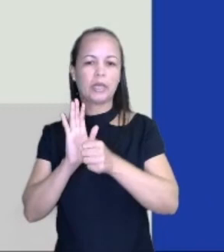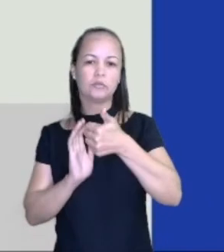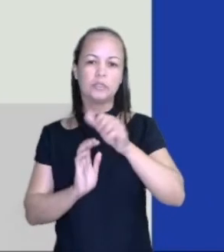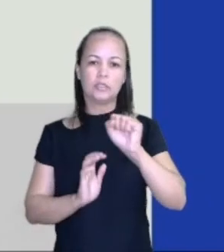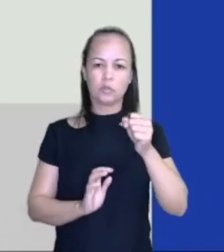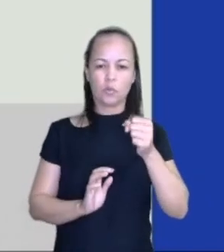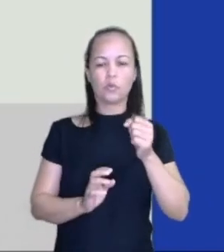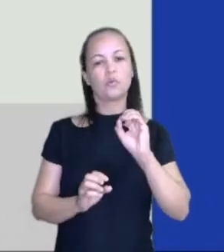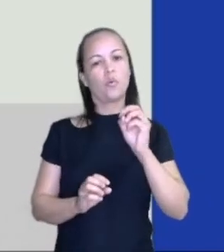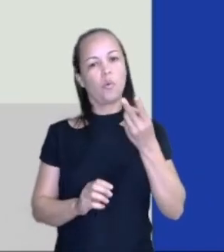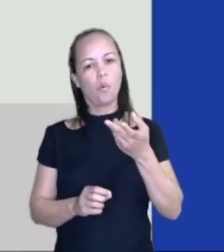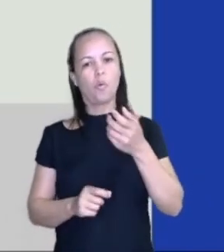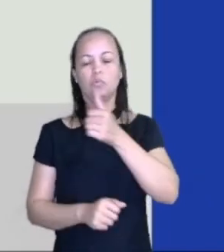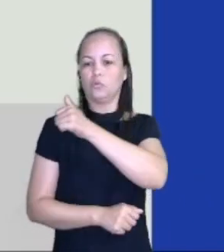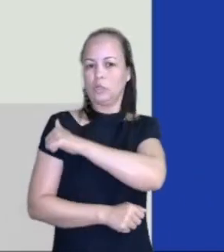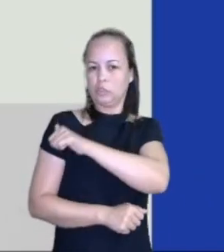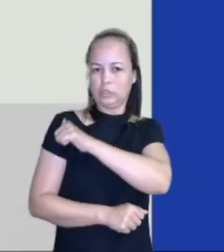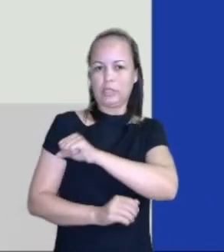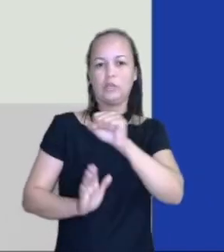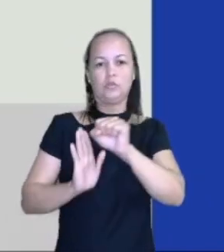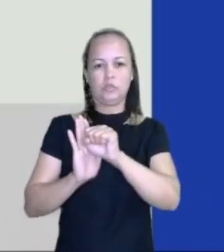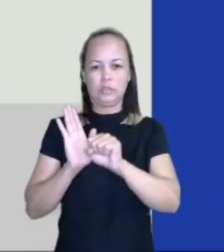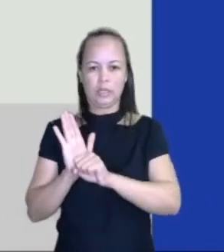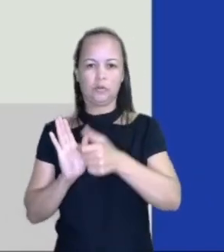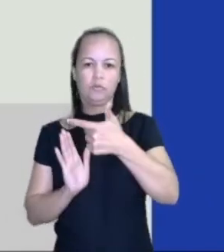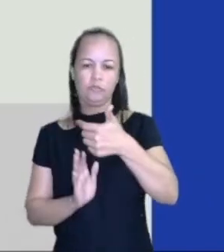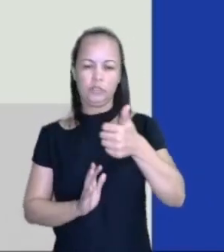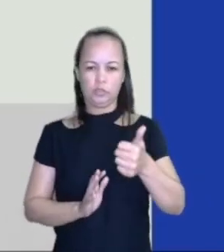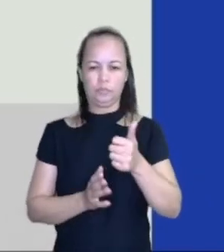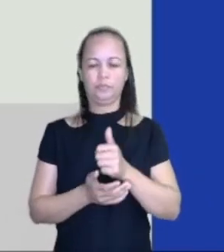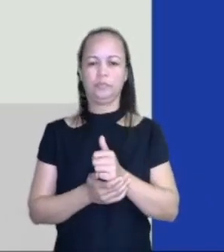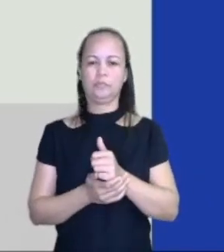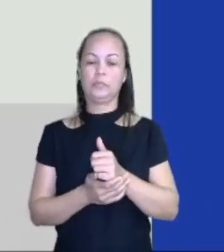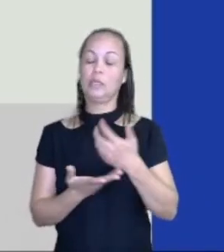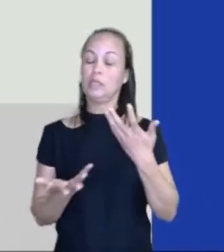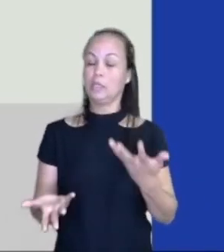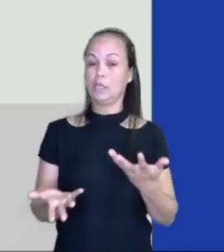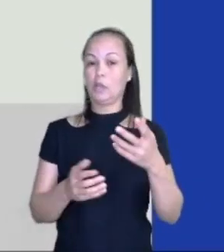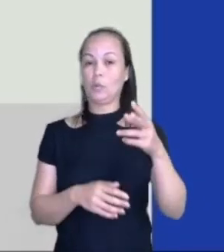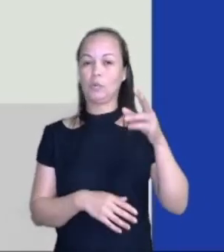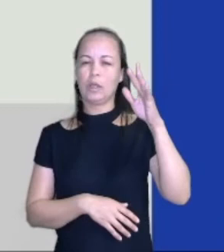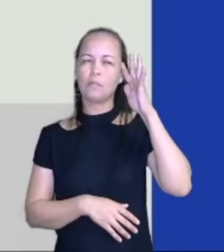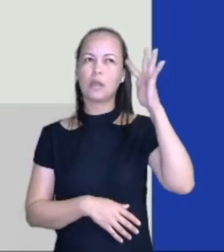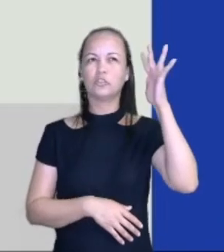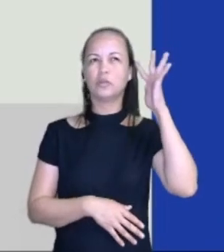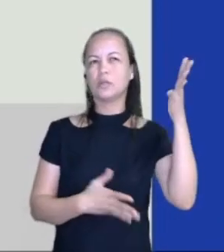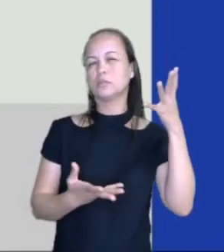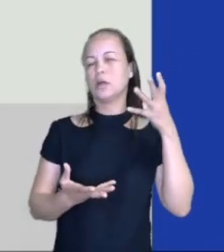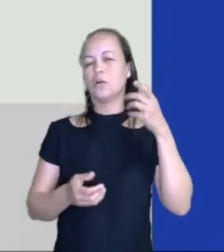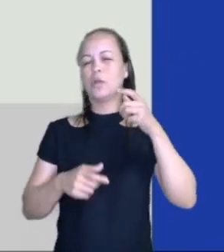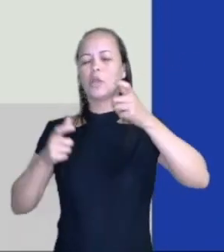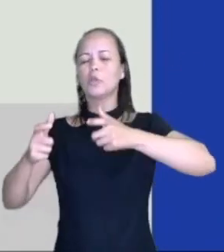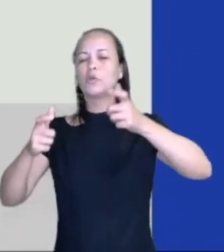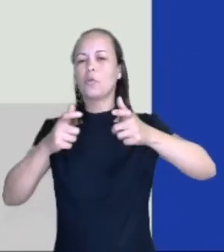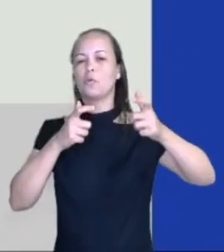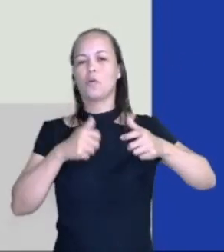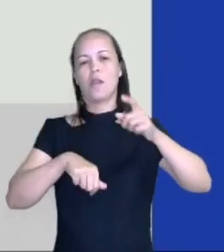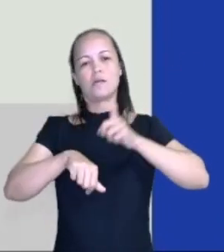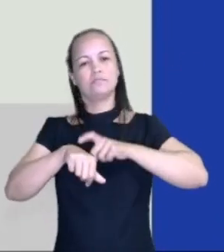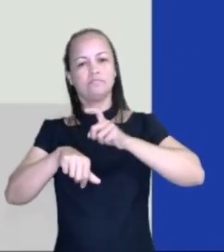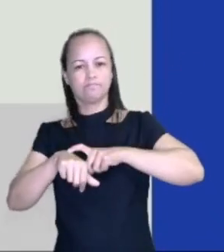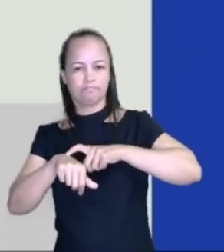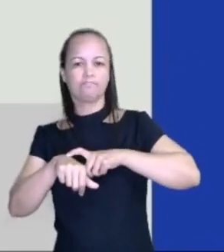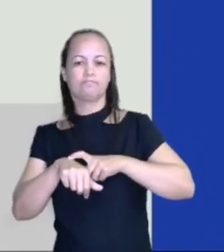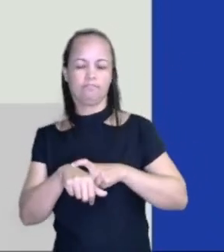de Janeiro, no século XXI. Isso aí não tem um tempo. Porém, a imaginação da gente aí pode colocar em qualquer tempo,